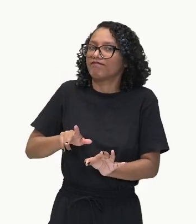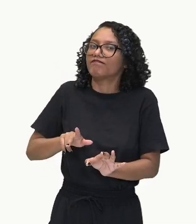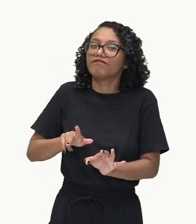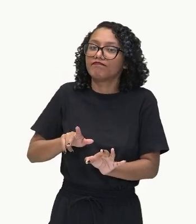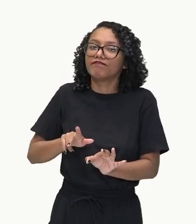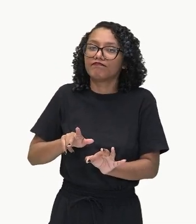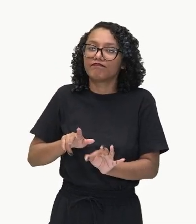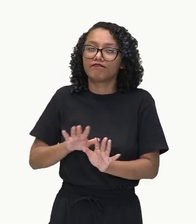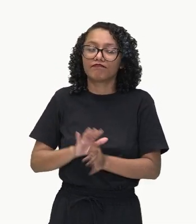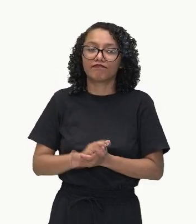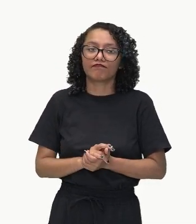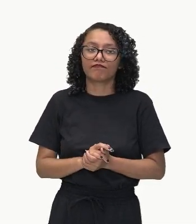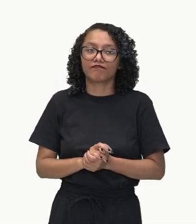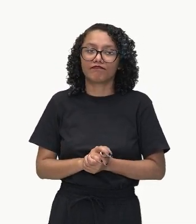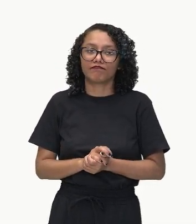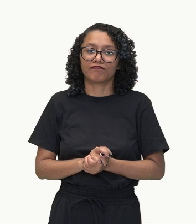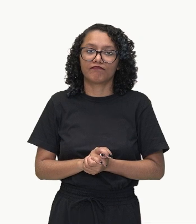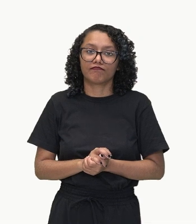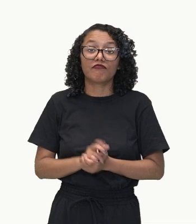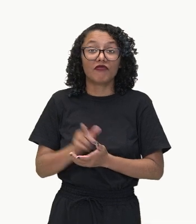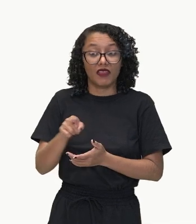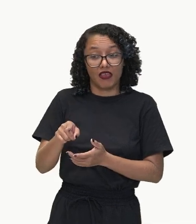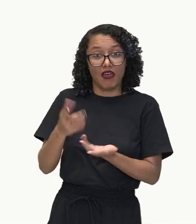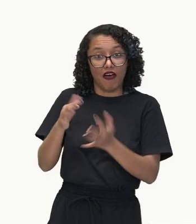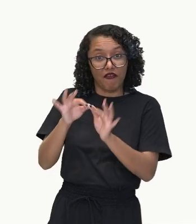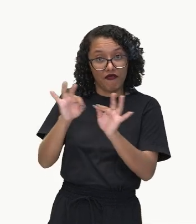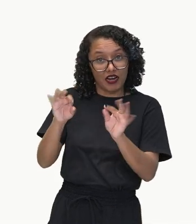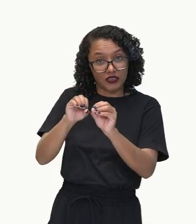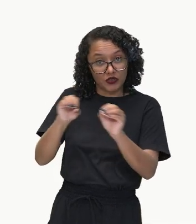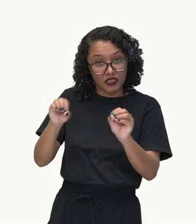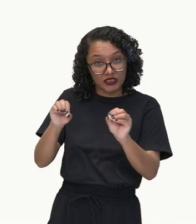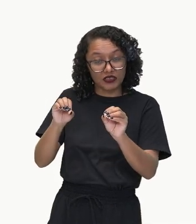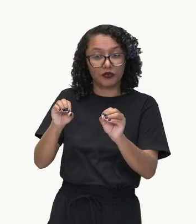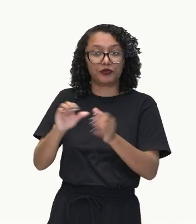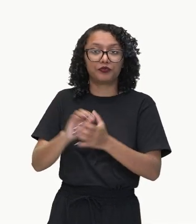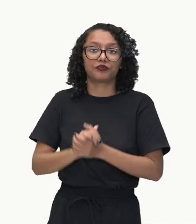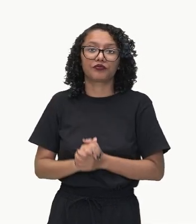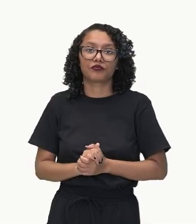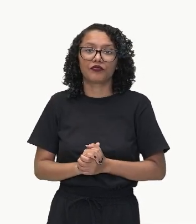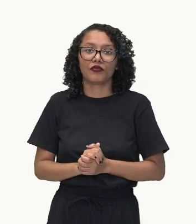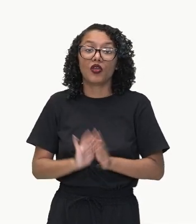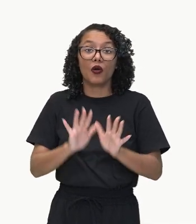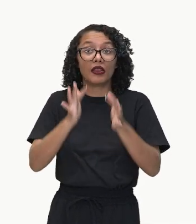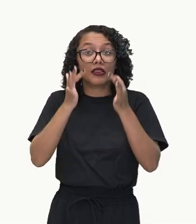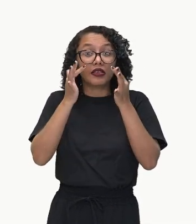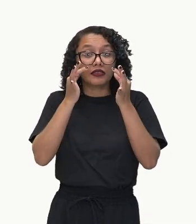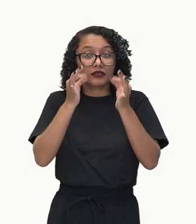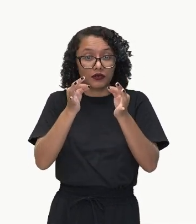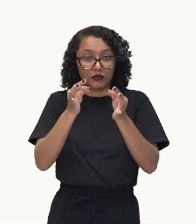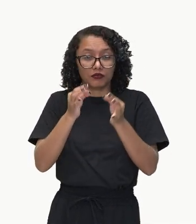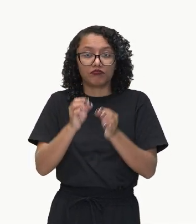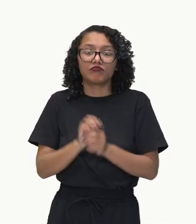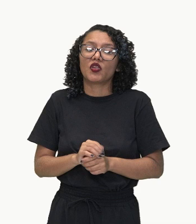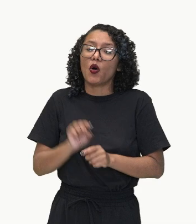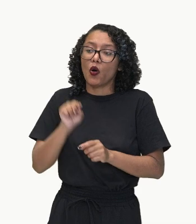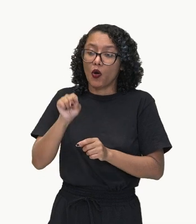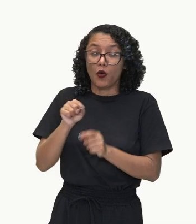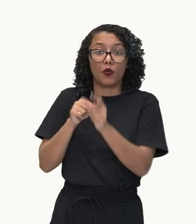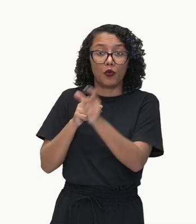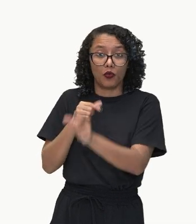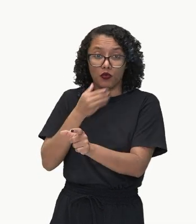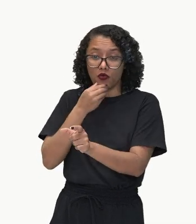Ok não, né? É a afirmação aí. Tá aí, ó. O político era desonesto. Notem que mesmo ele sendo desonesto,